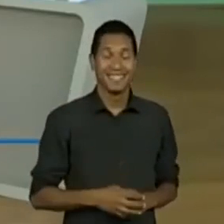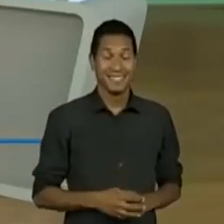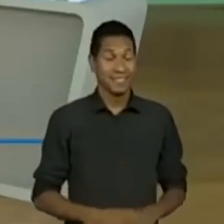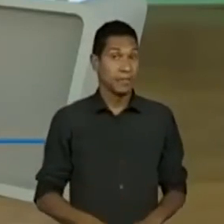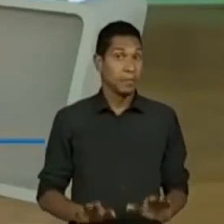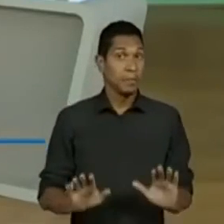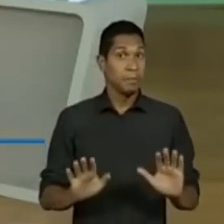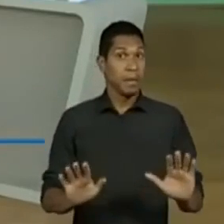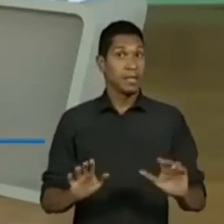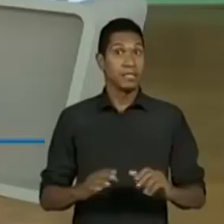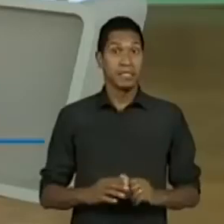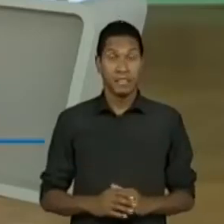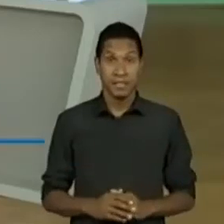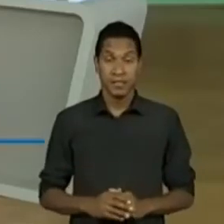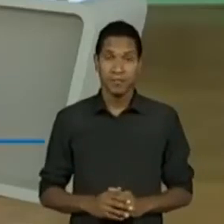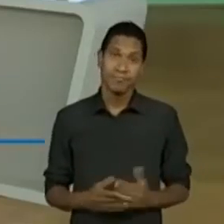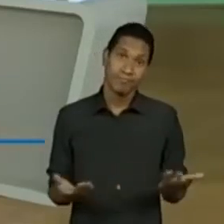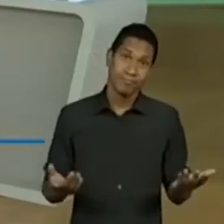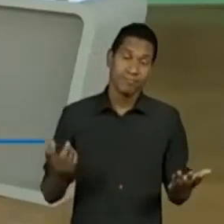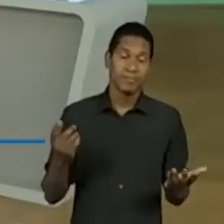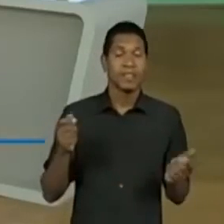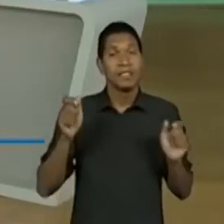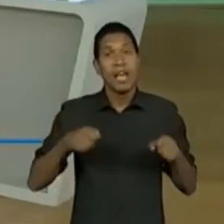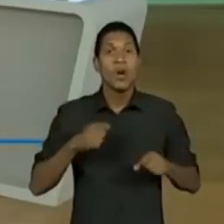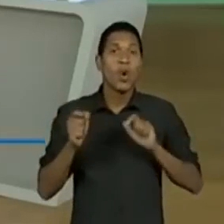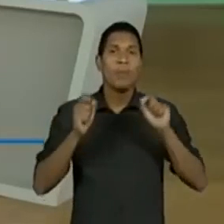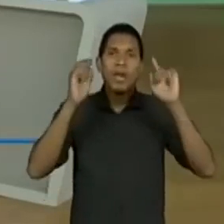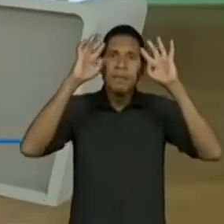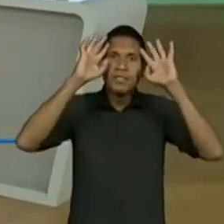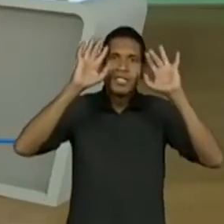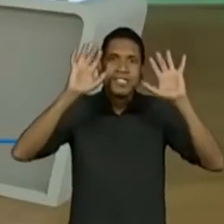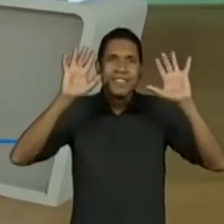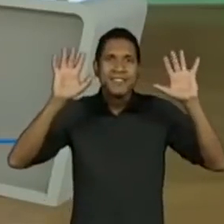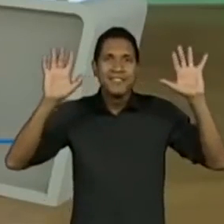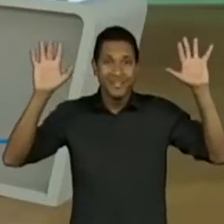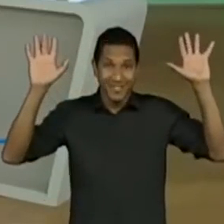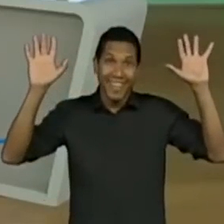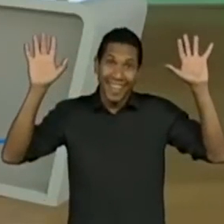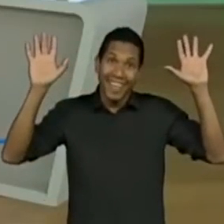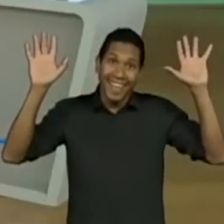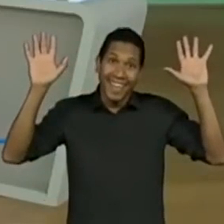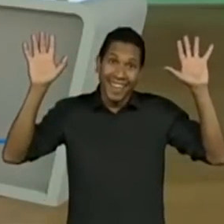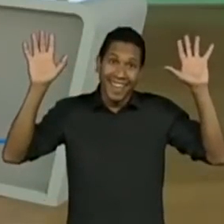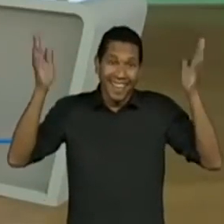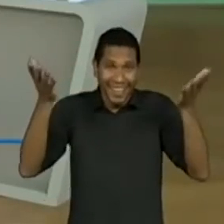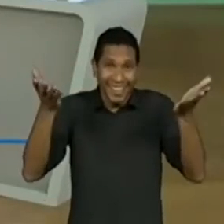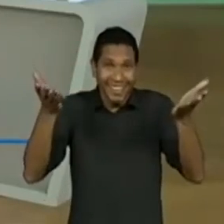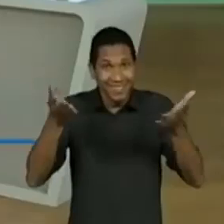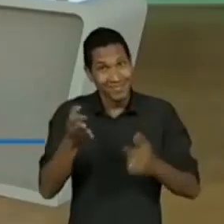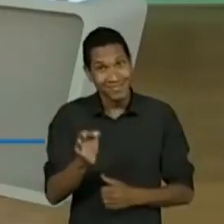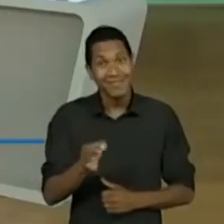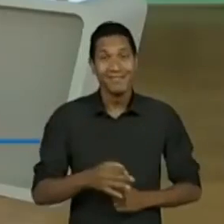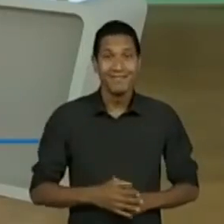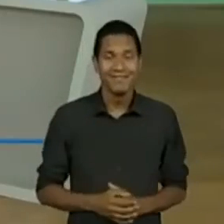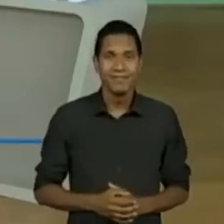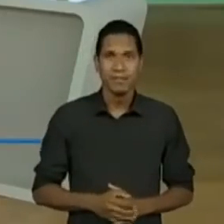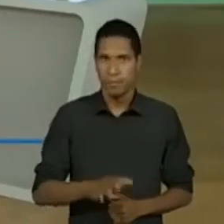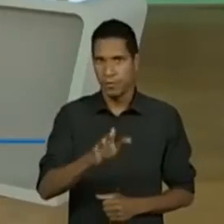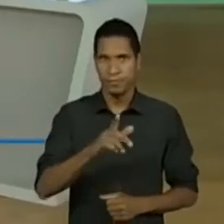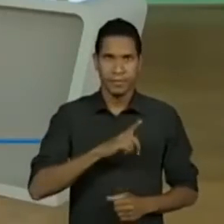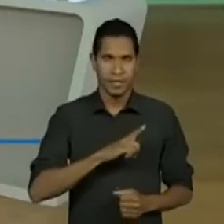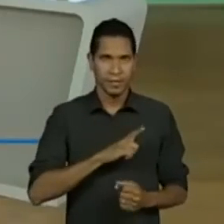mas... Por enquanto a gente viaja na imaginação. Tudo bem. Agora, sobre esses dois